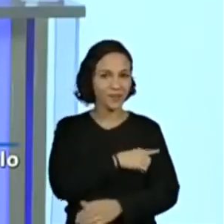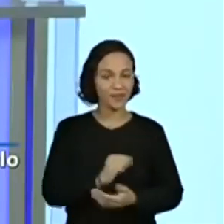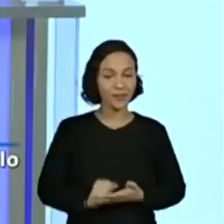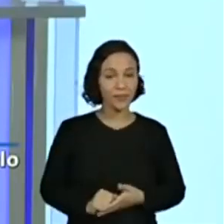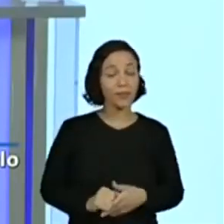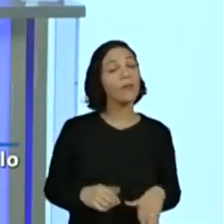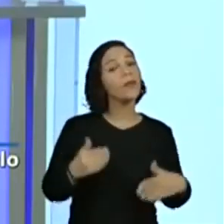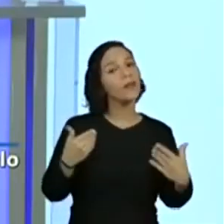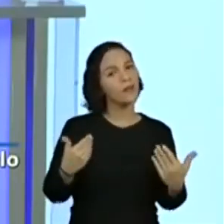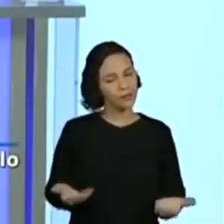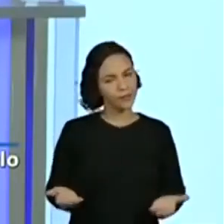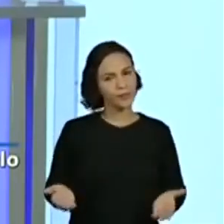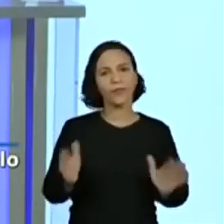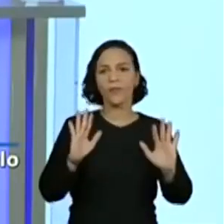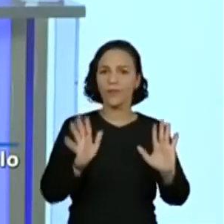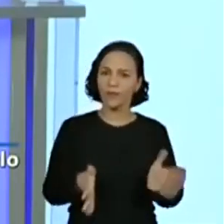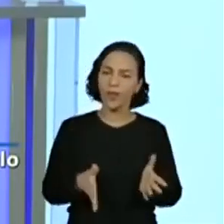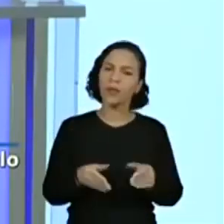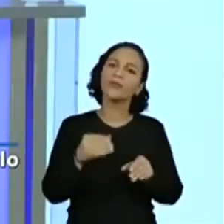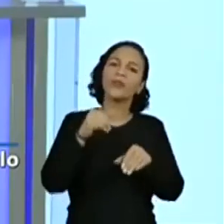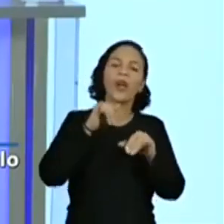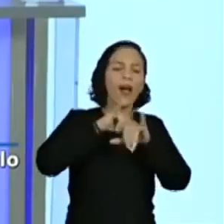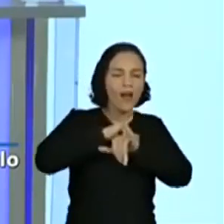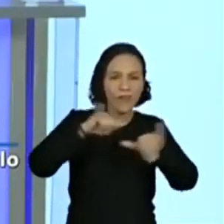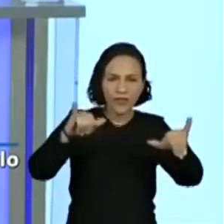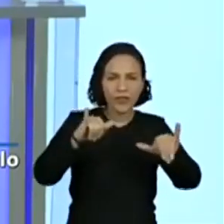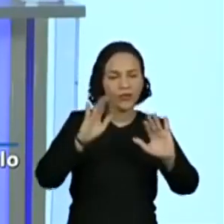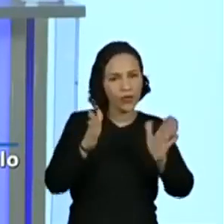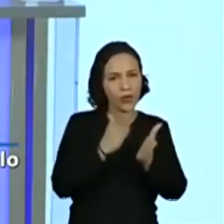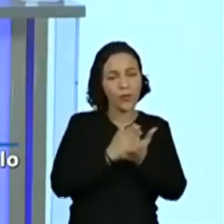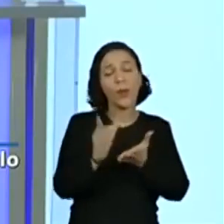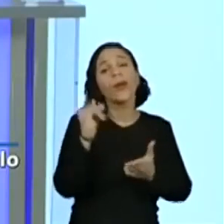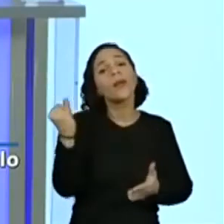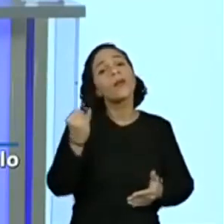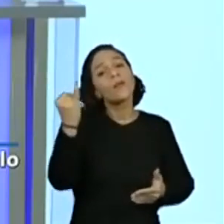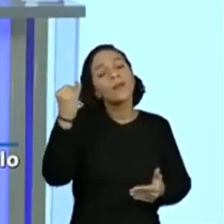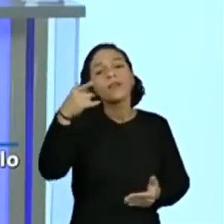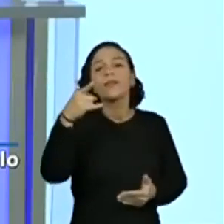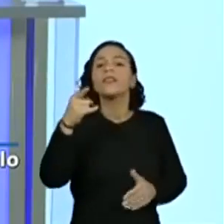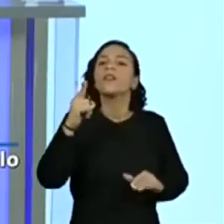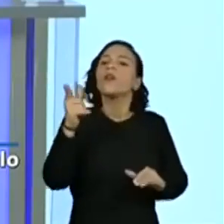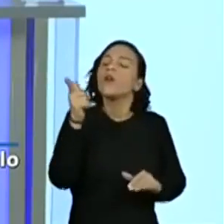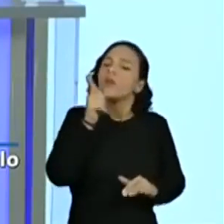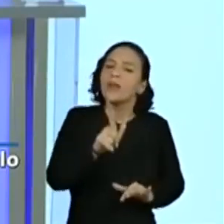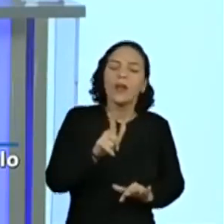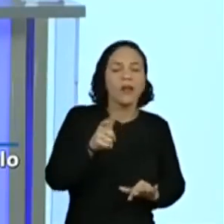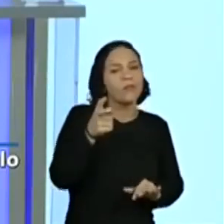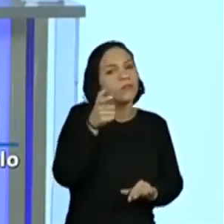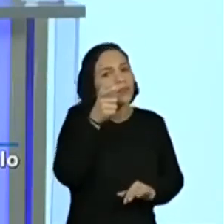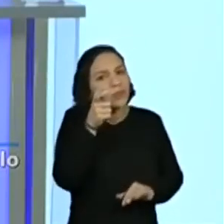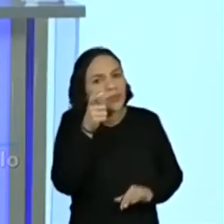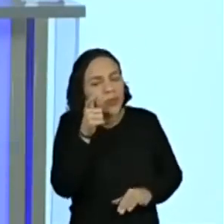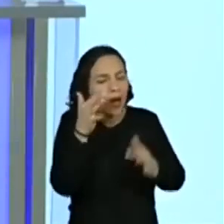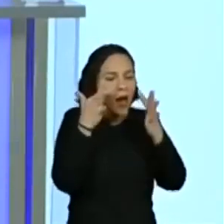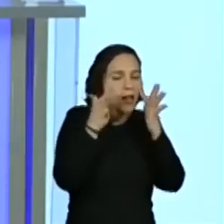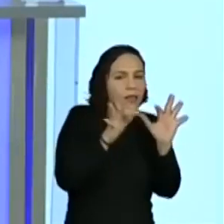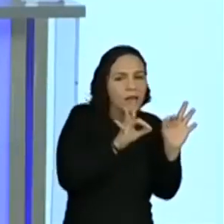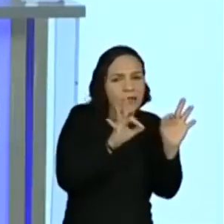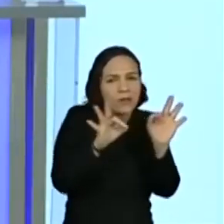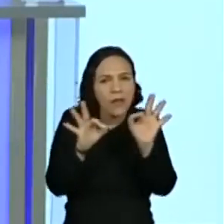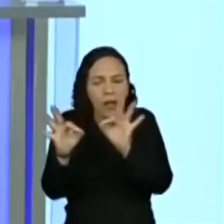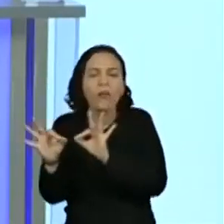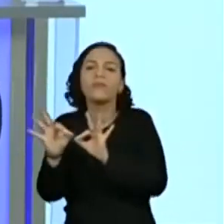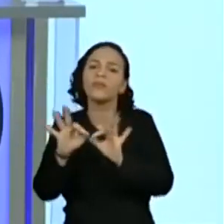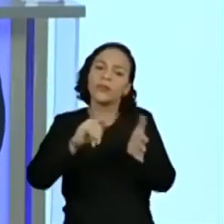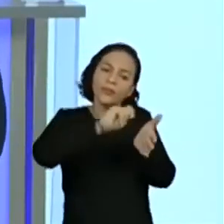Então, já tivemos os primeiros informes e o que importa é vocês estarem aí assistindo, prestando atenção, fazendo os